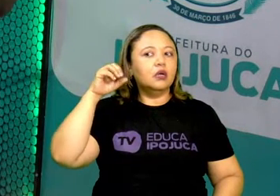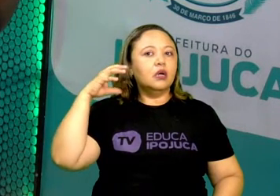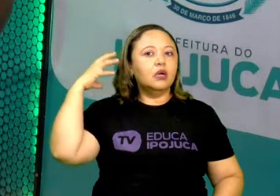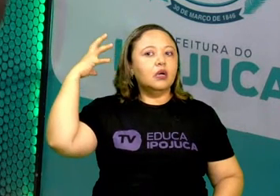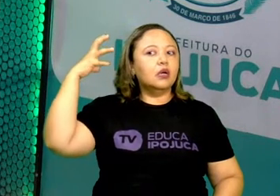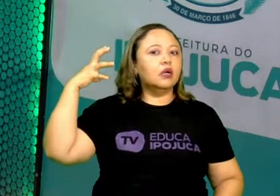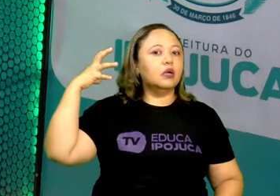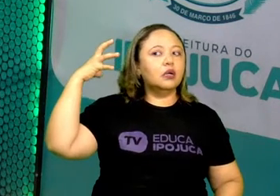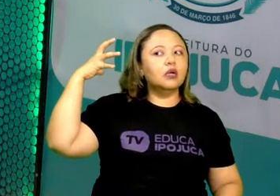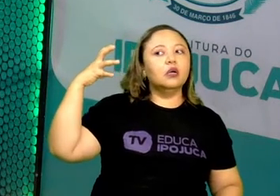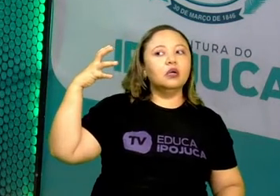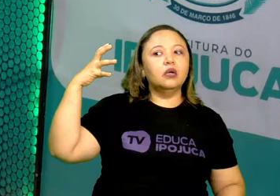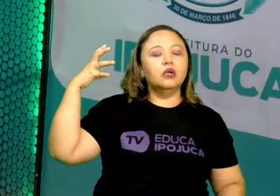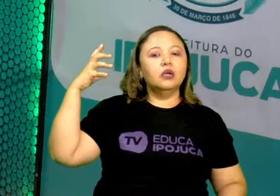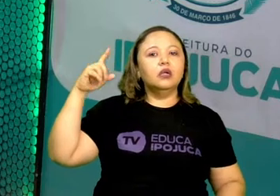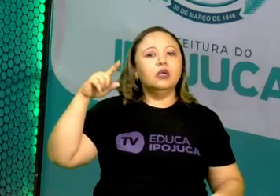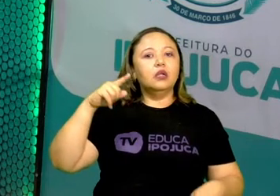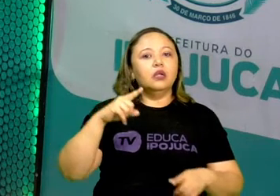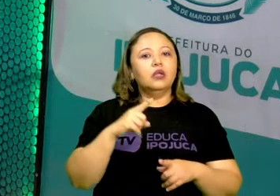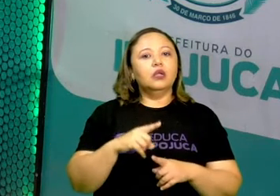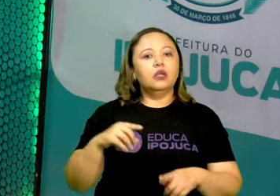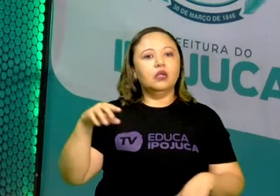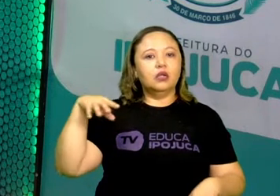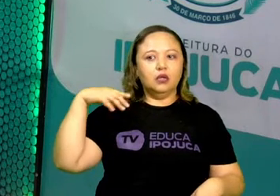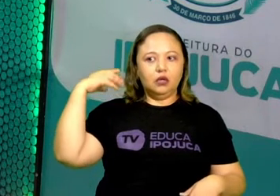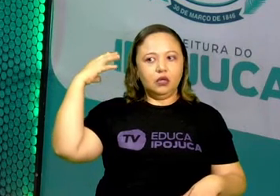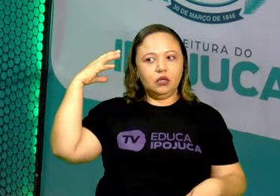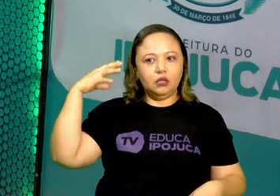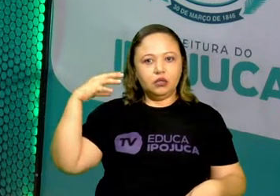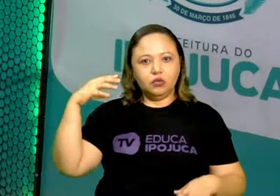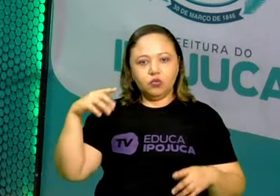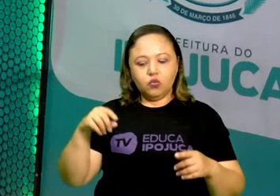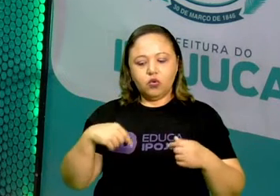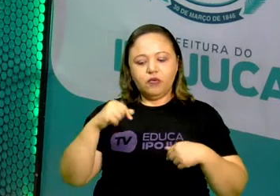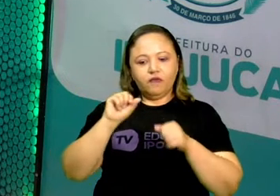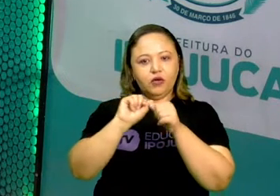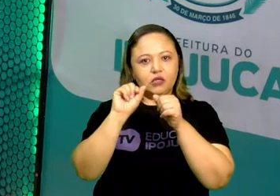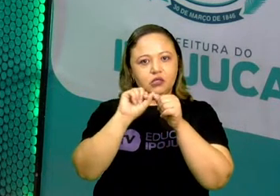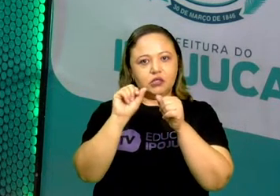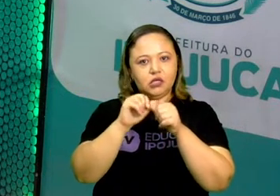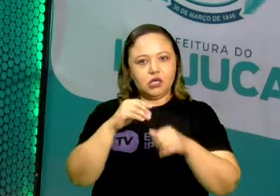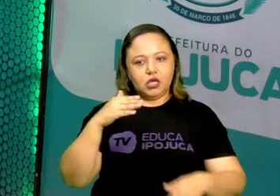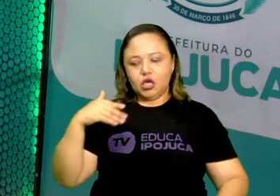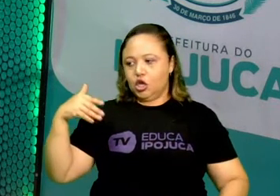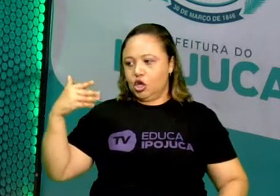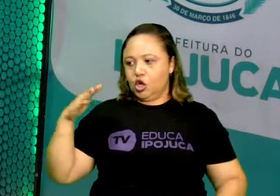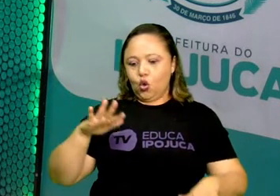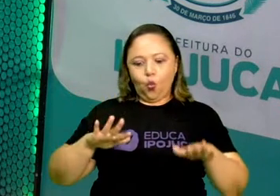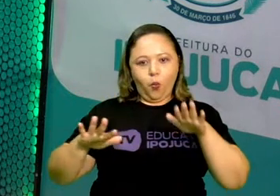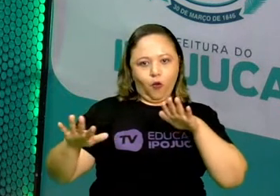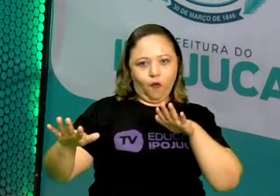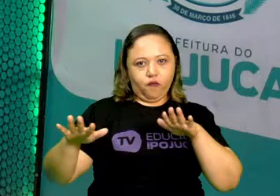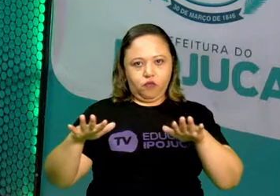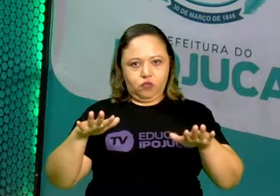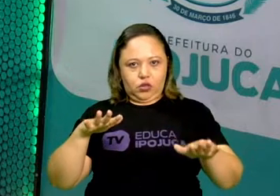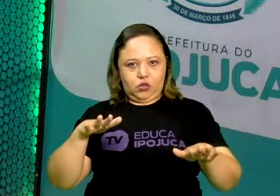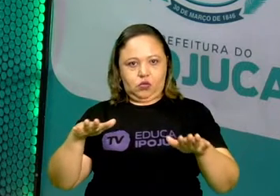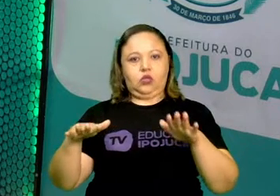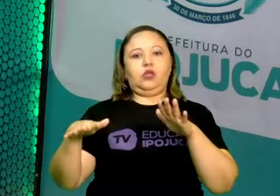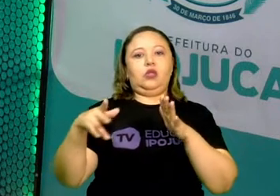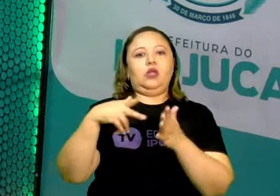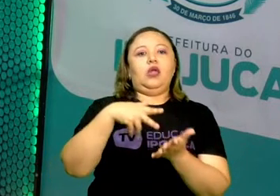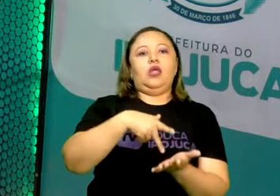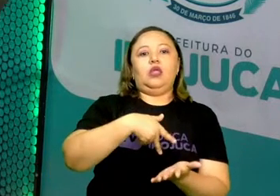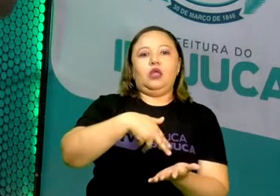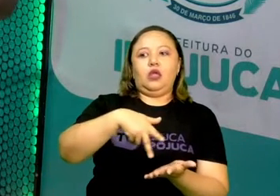música para poder executar o movimento e, através do movimento, é que eles vão